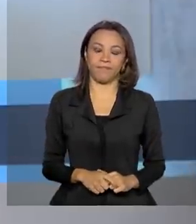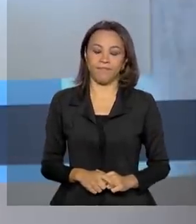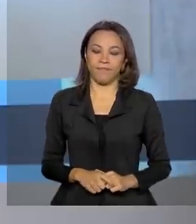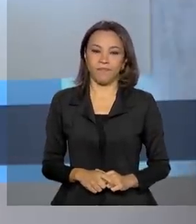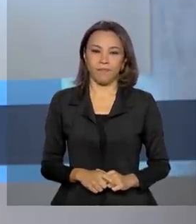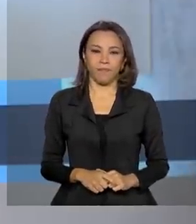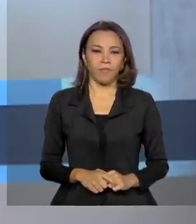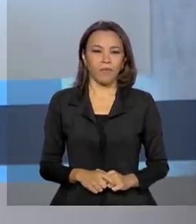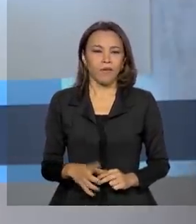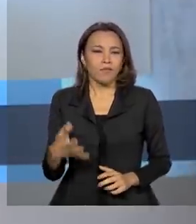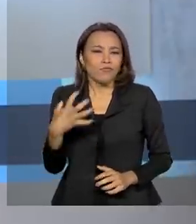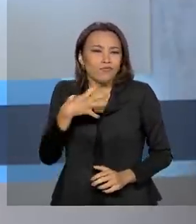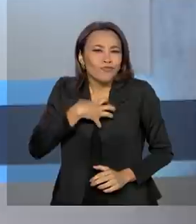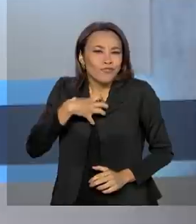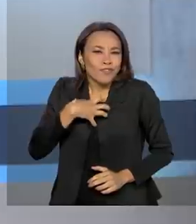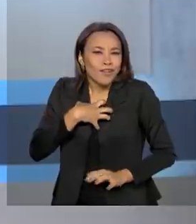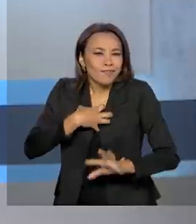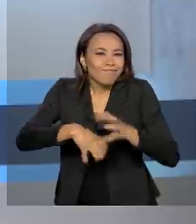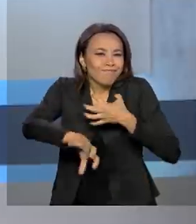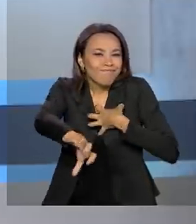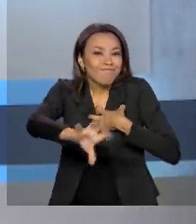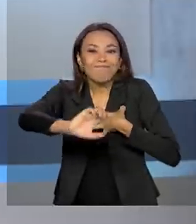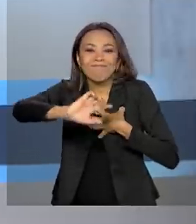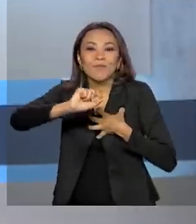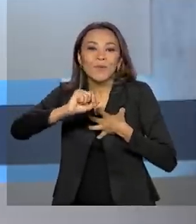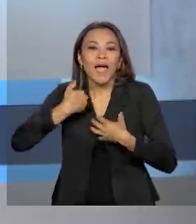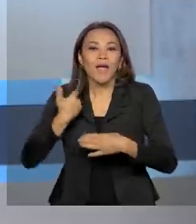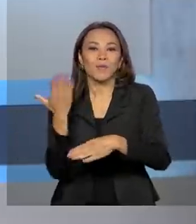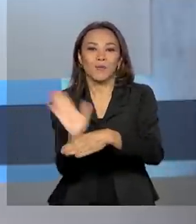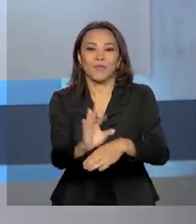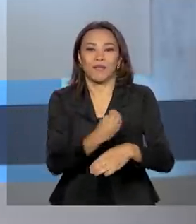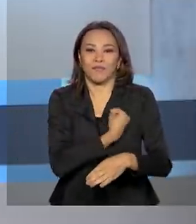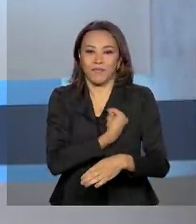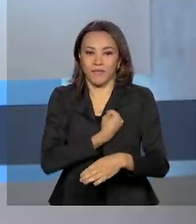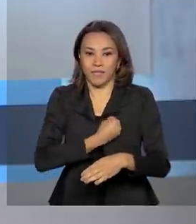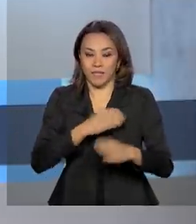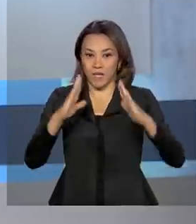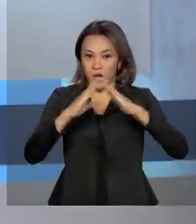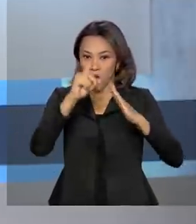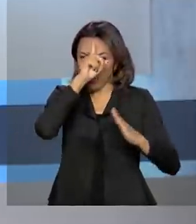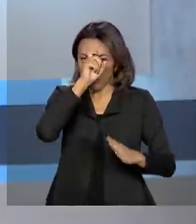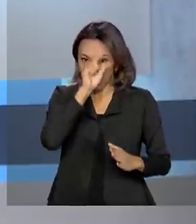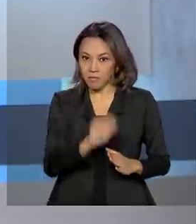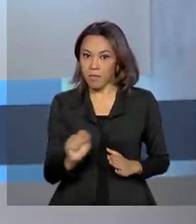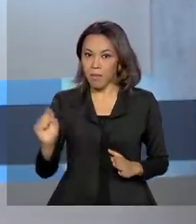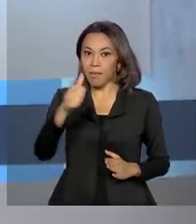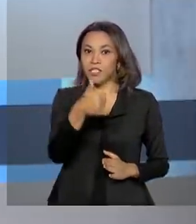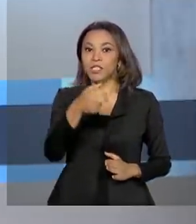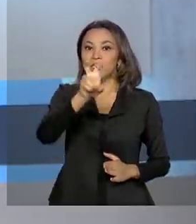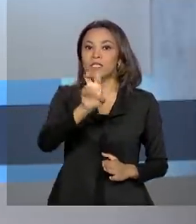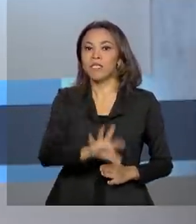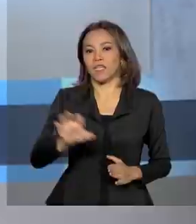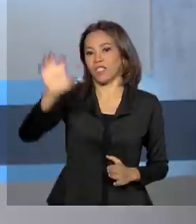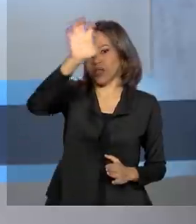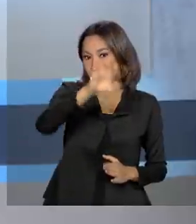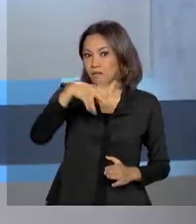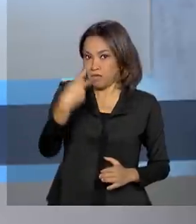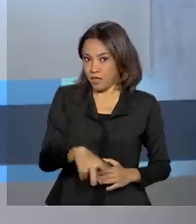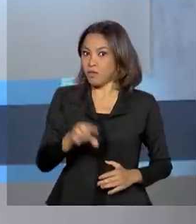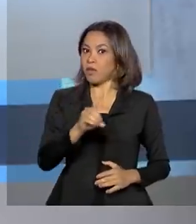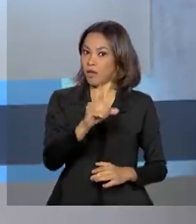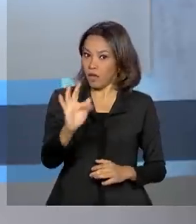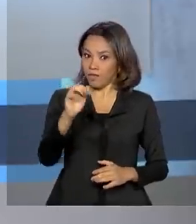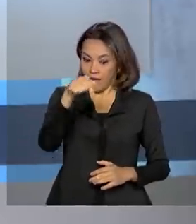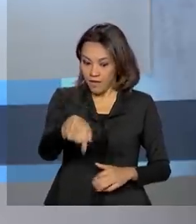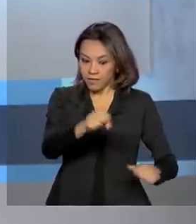Um gesto que pode salvar vidas. Hemocentros de 15 estados e do Distrito Federal promovem, durante esta semana,